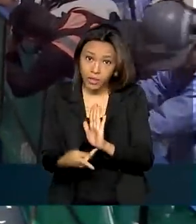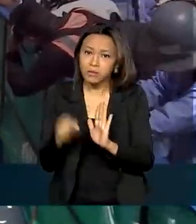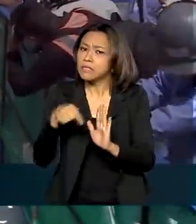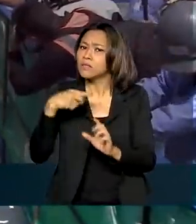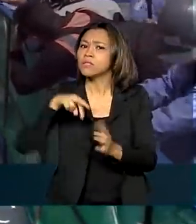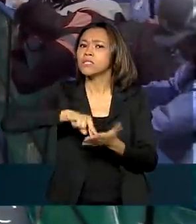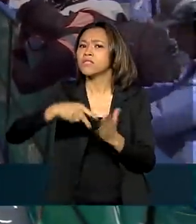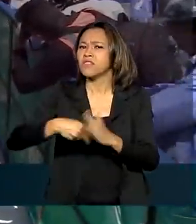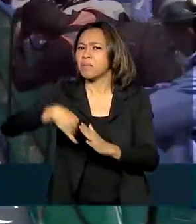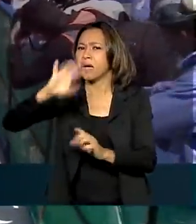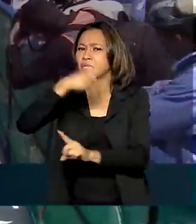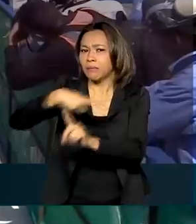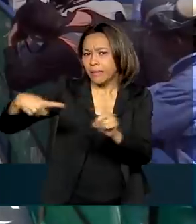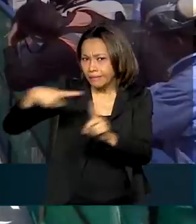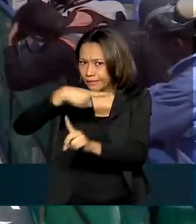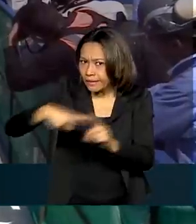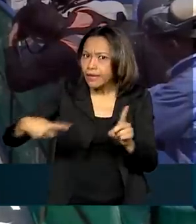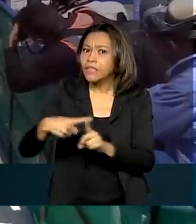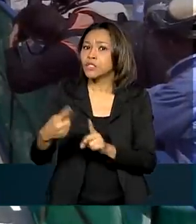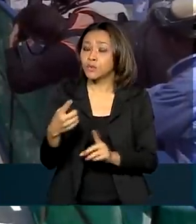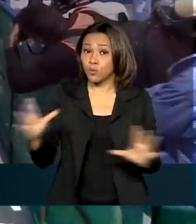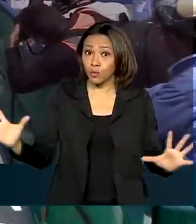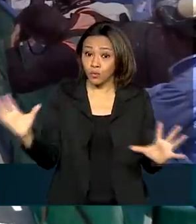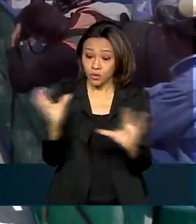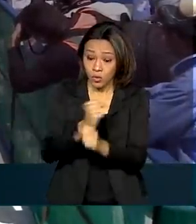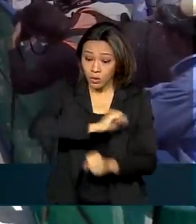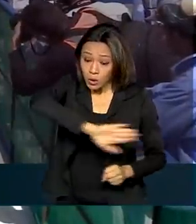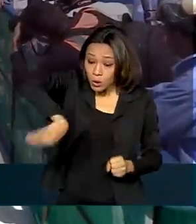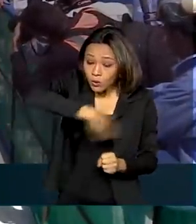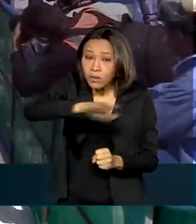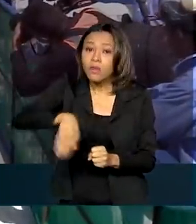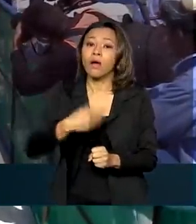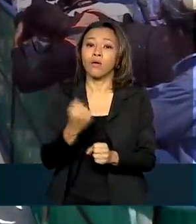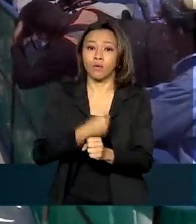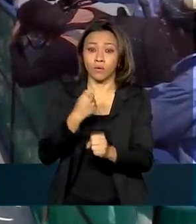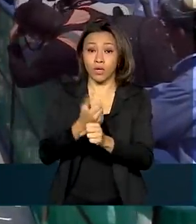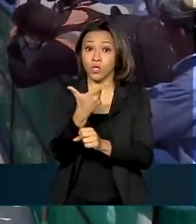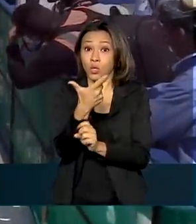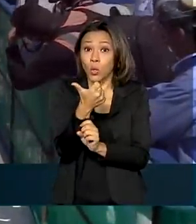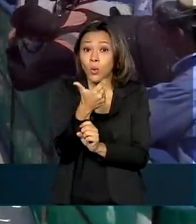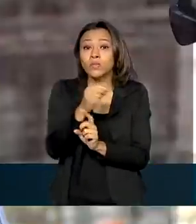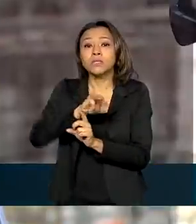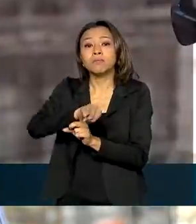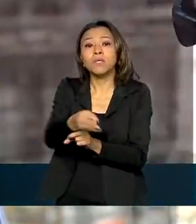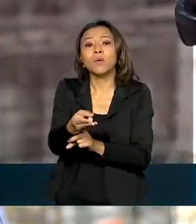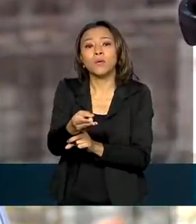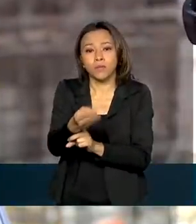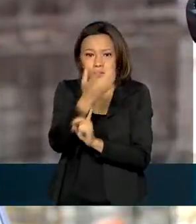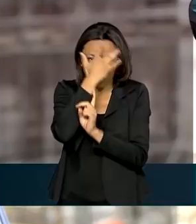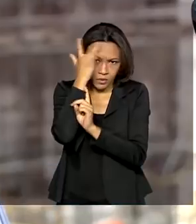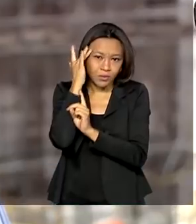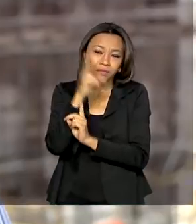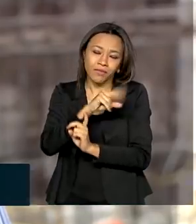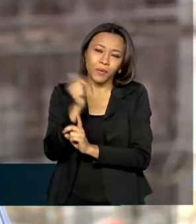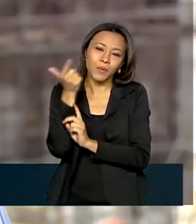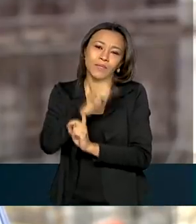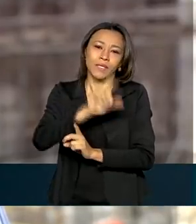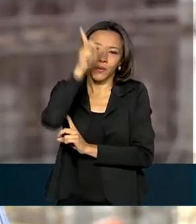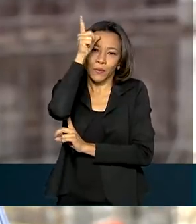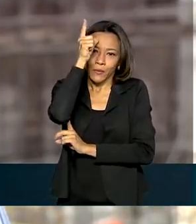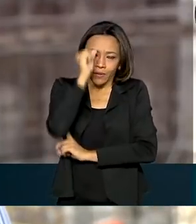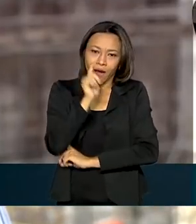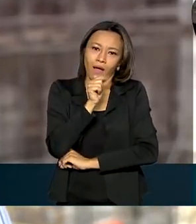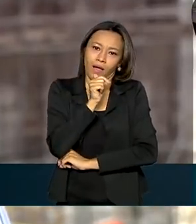metade do valor total da obra, que deve beneficiar 12 milhões de pessoas. Pessoas que vão sair de uma condição